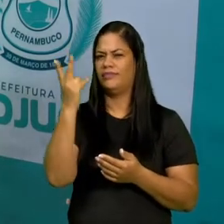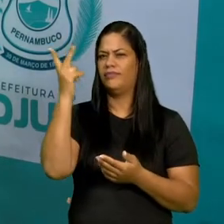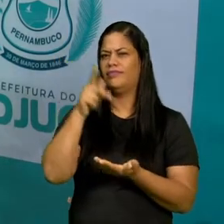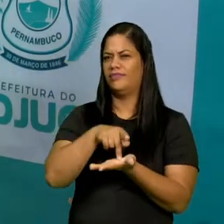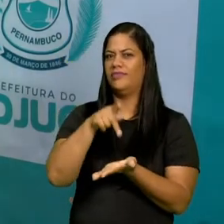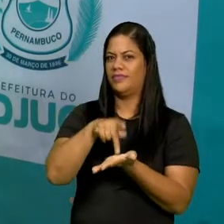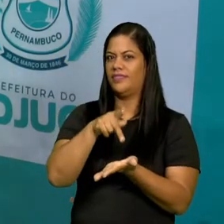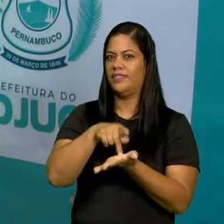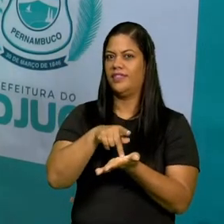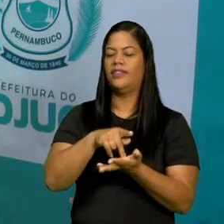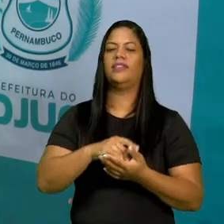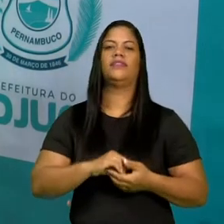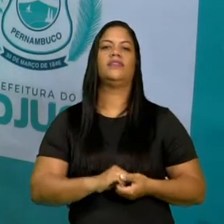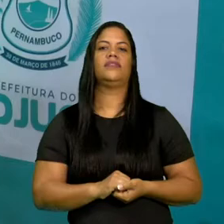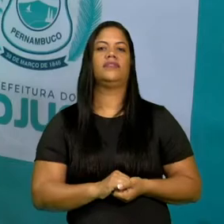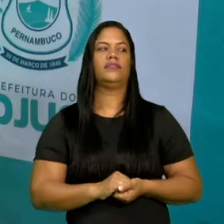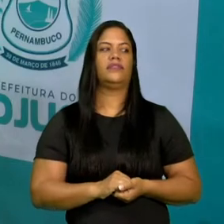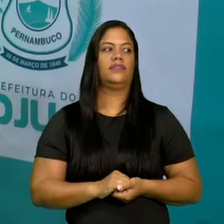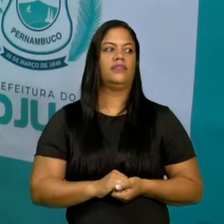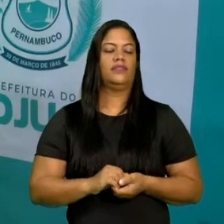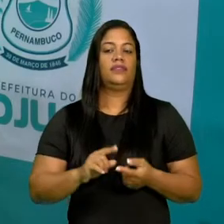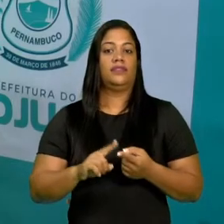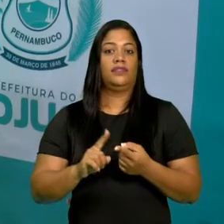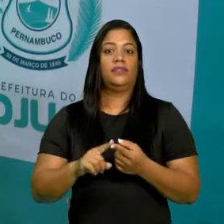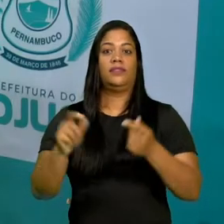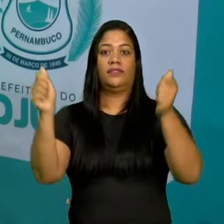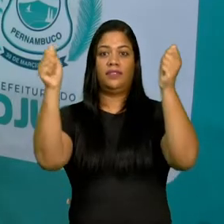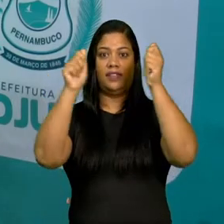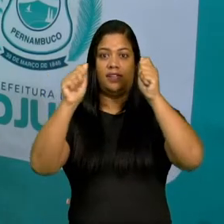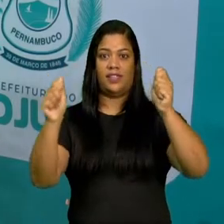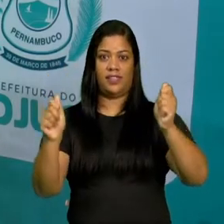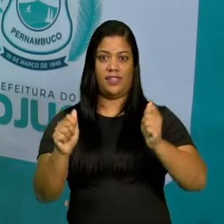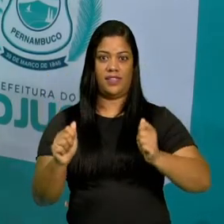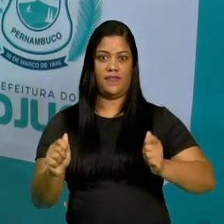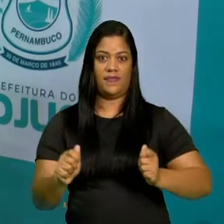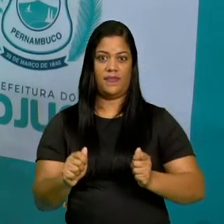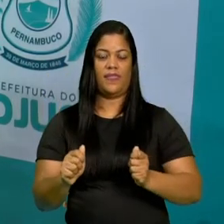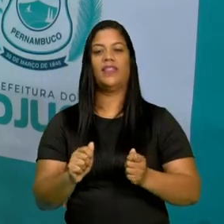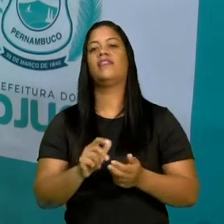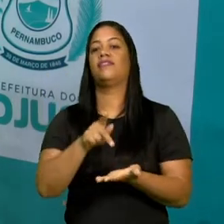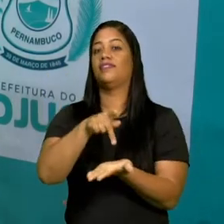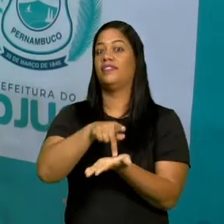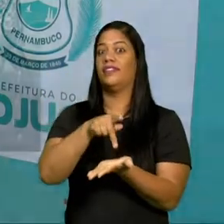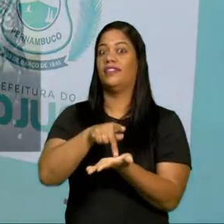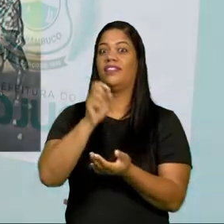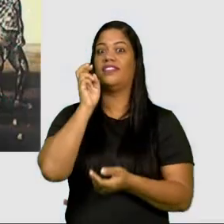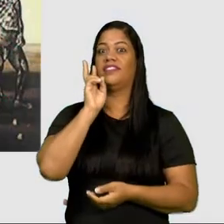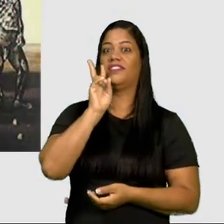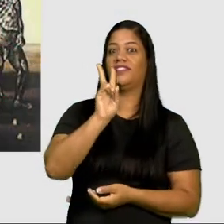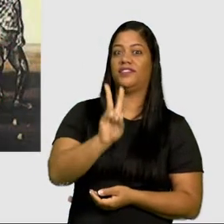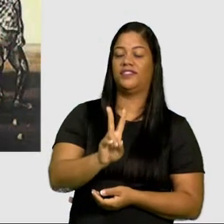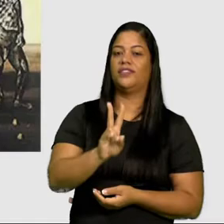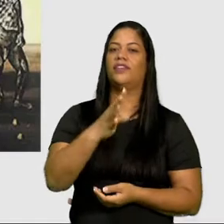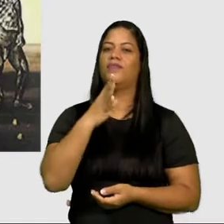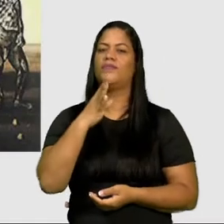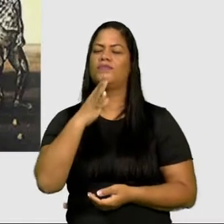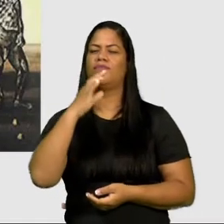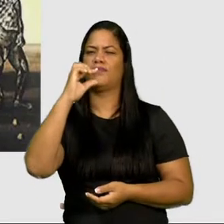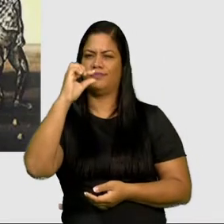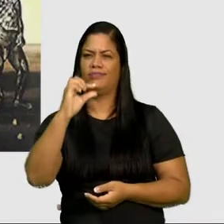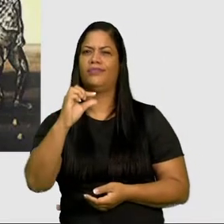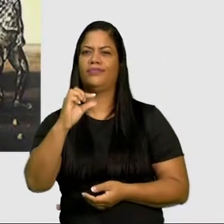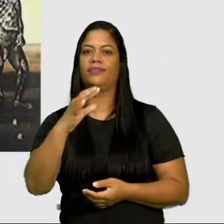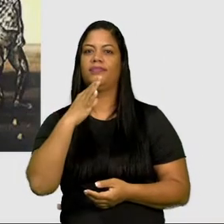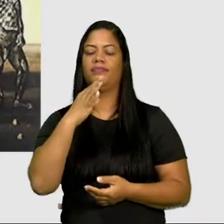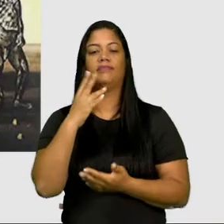real. Aqui um pouco da arte realista e da arte estilizada, que a gente pode conhecer um pouco desse tipo